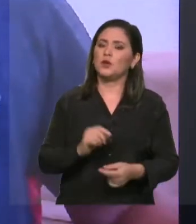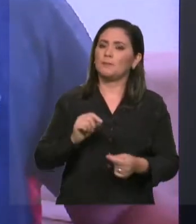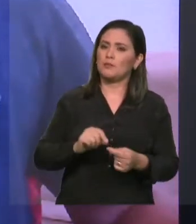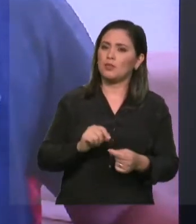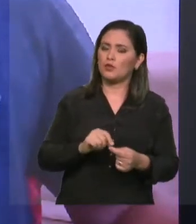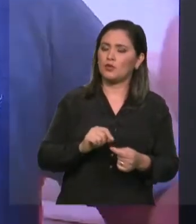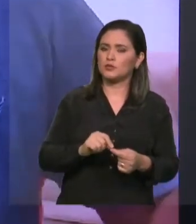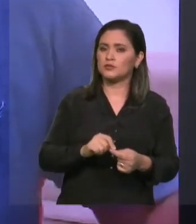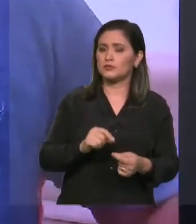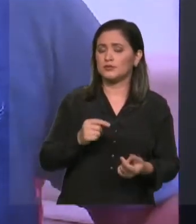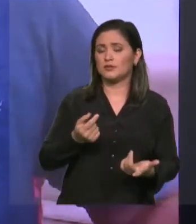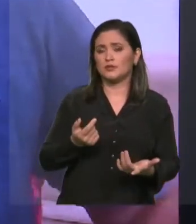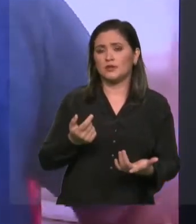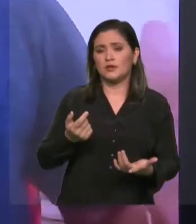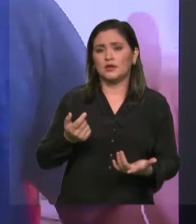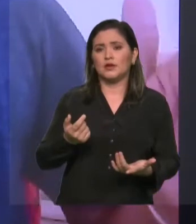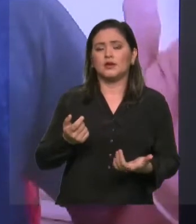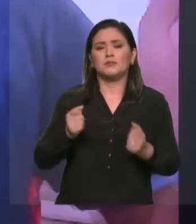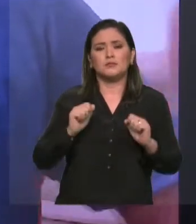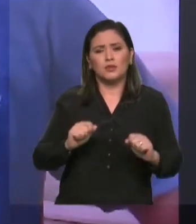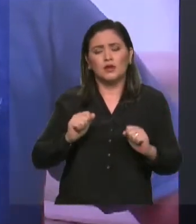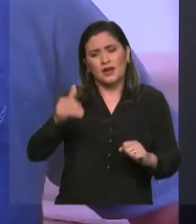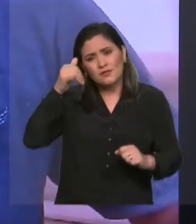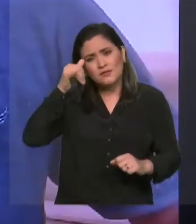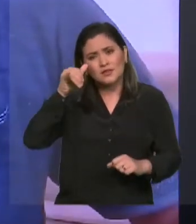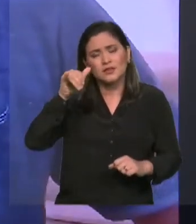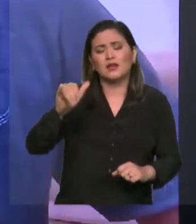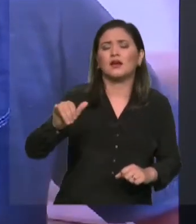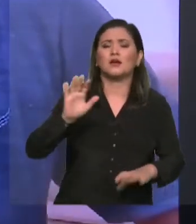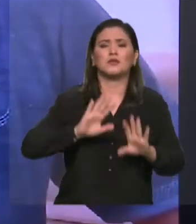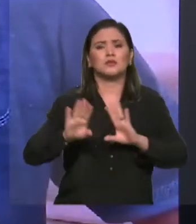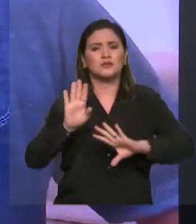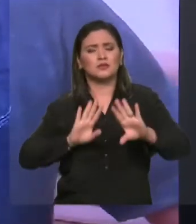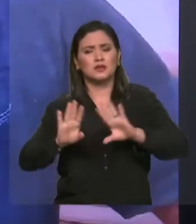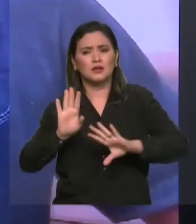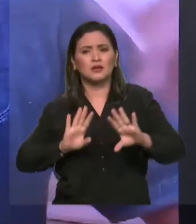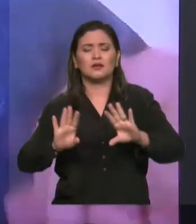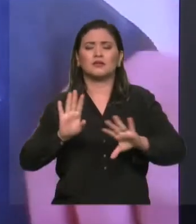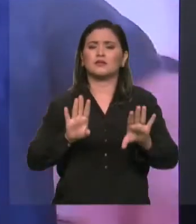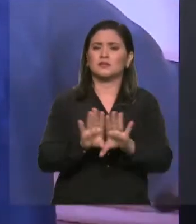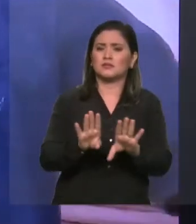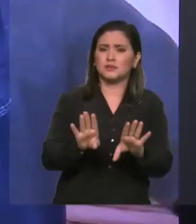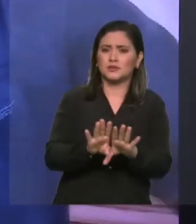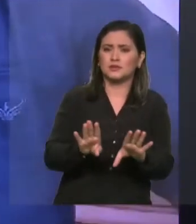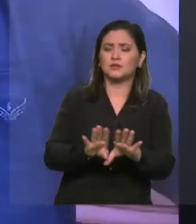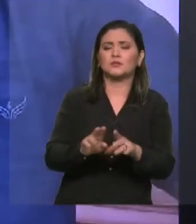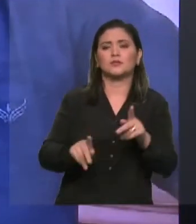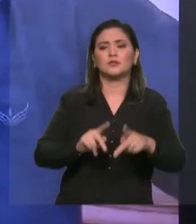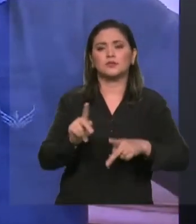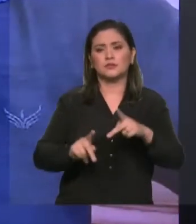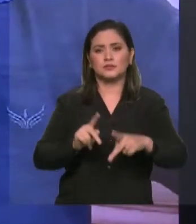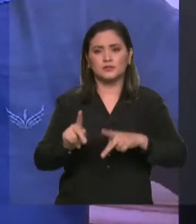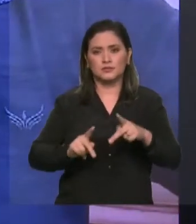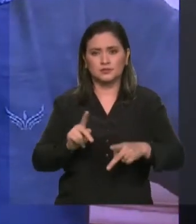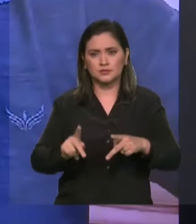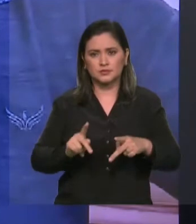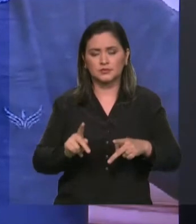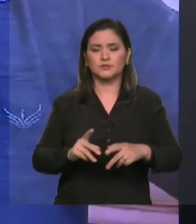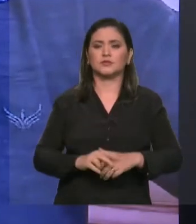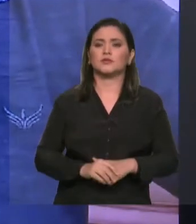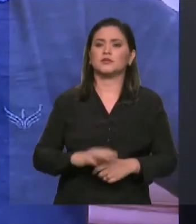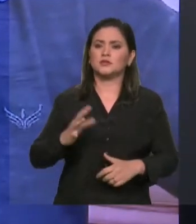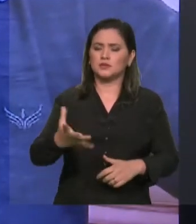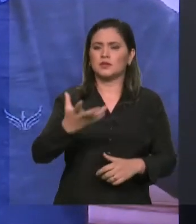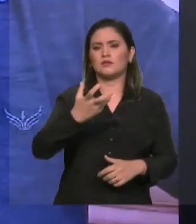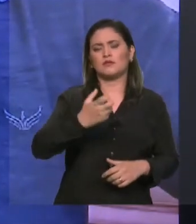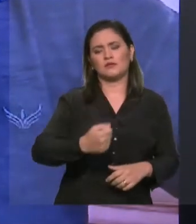mais acertada, se programar melhor, e aí, dessa forma, possamos estar salvando